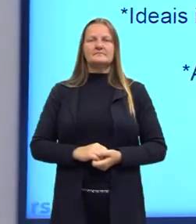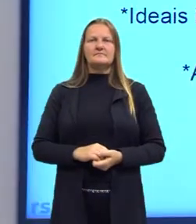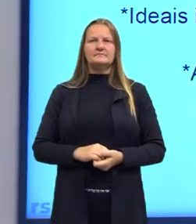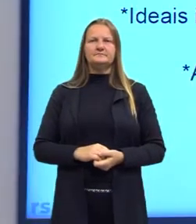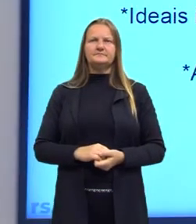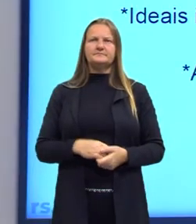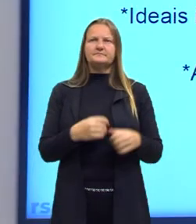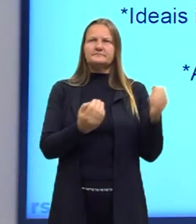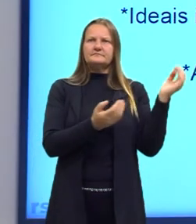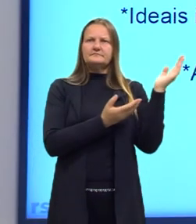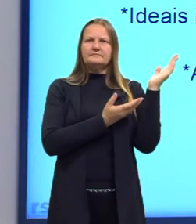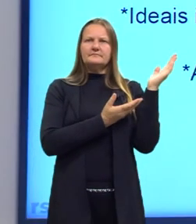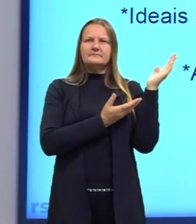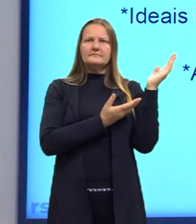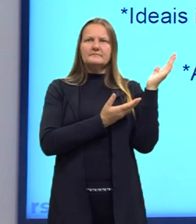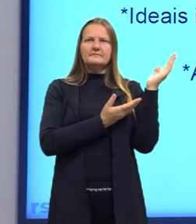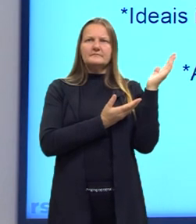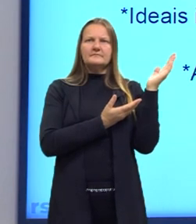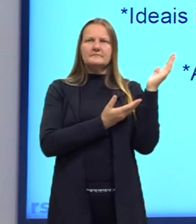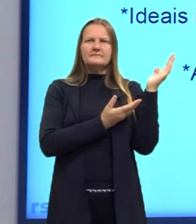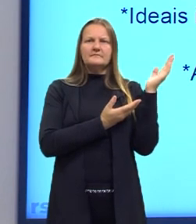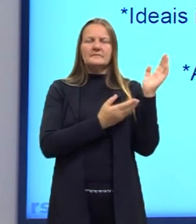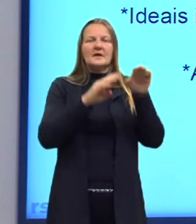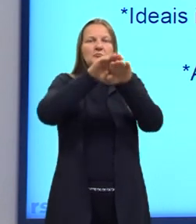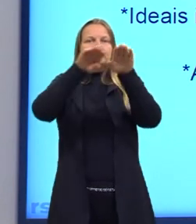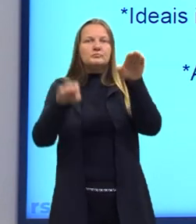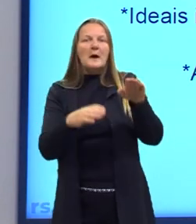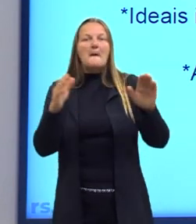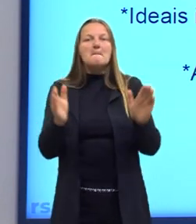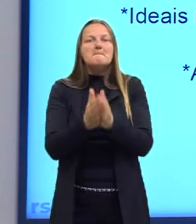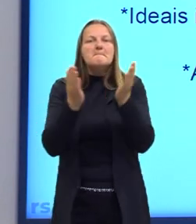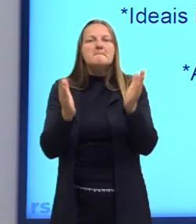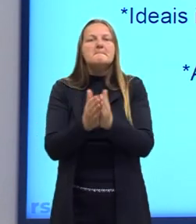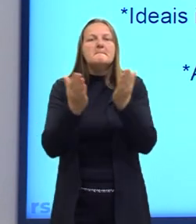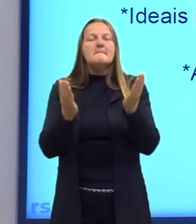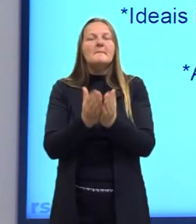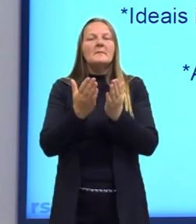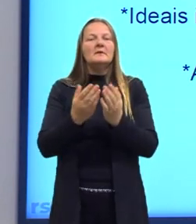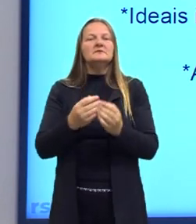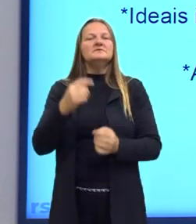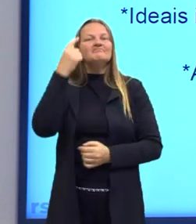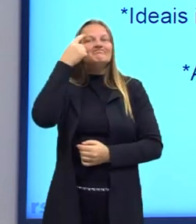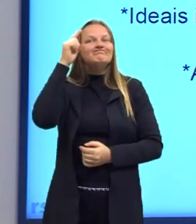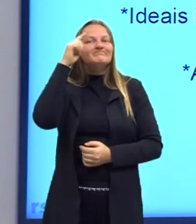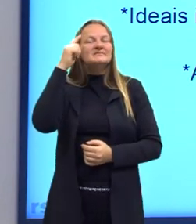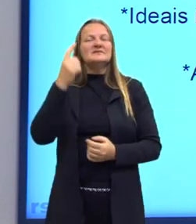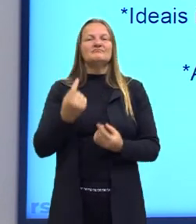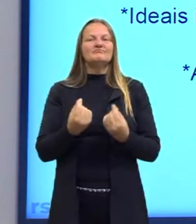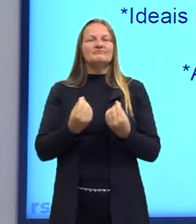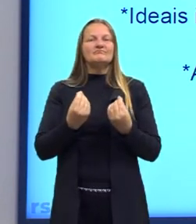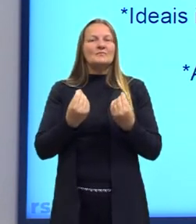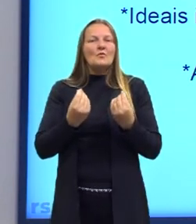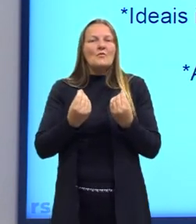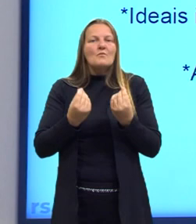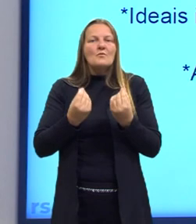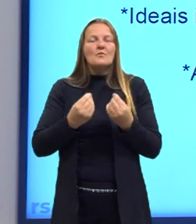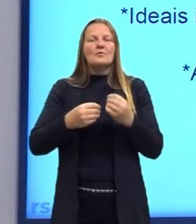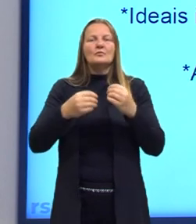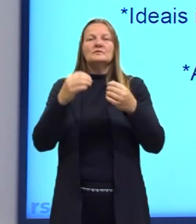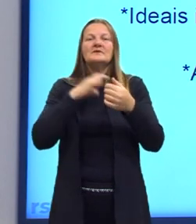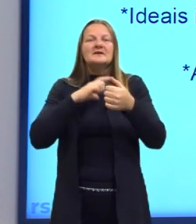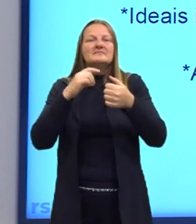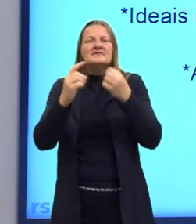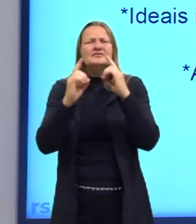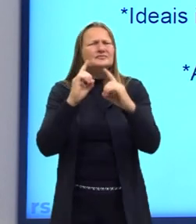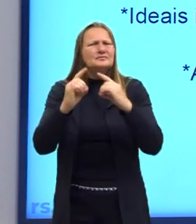Olha lá, né? Então, a pobreza é uma ideia inconciliável, que falavam antes. Nós temos elementos, nós temos